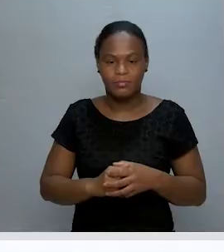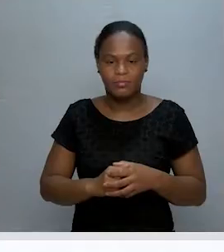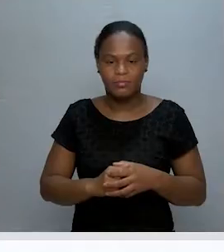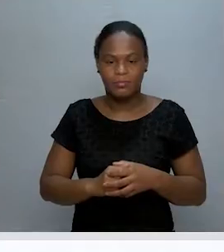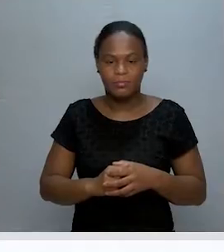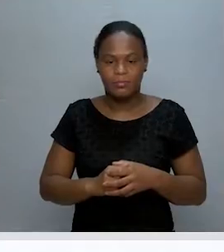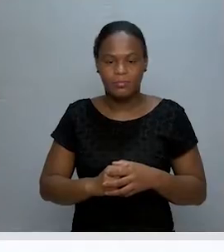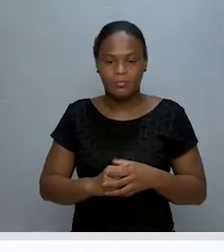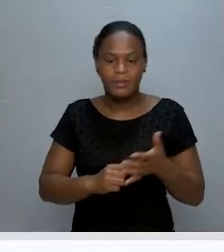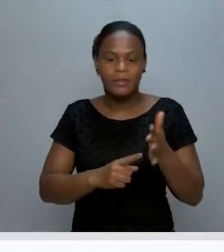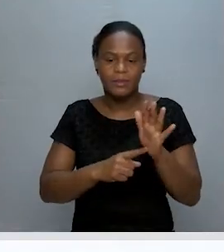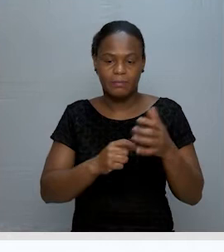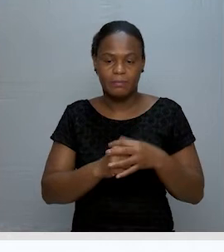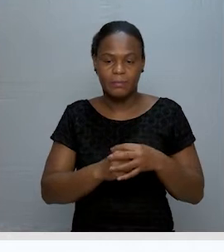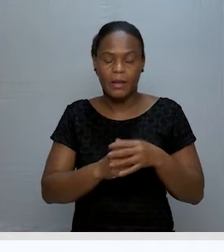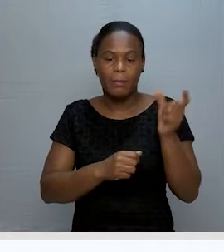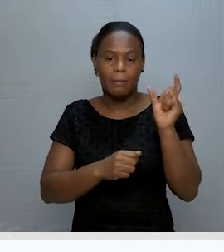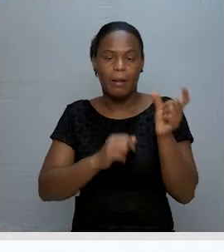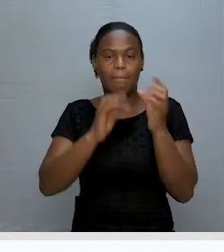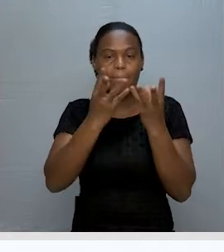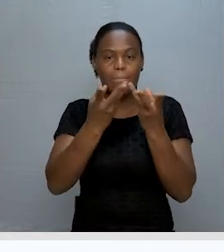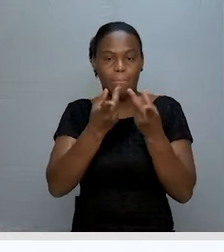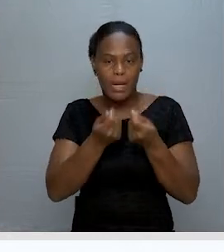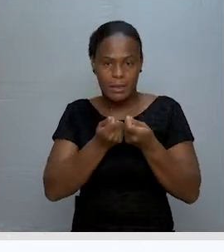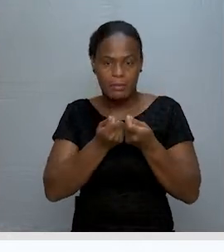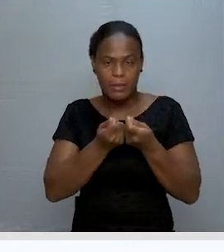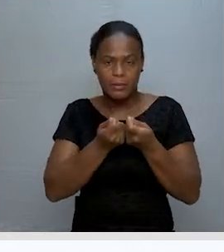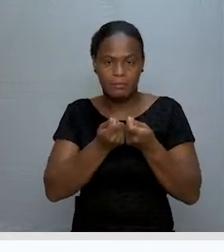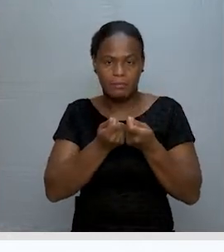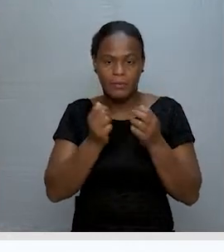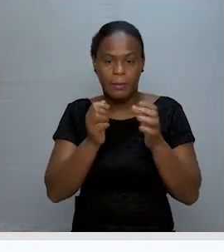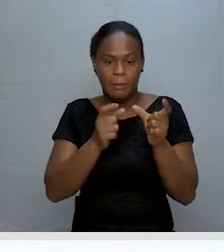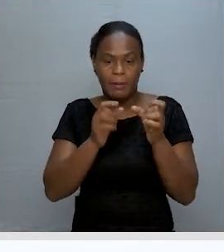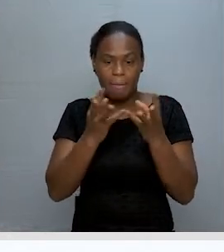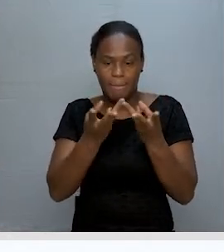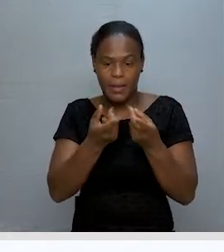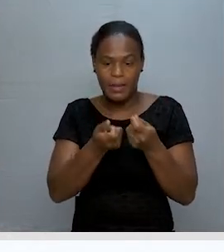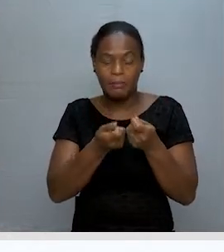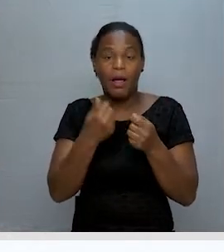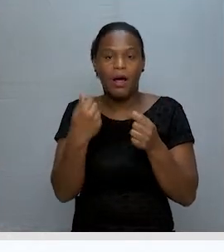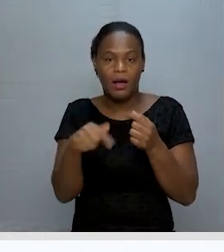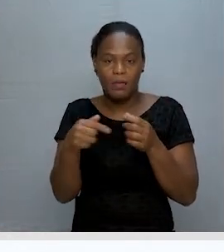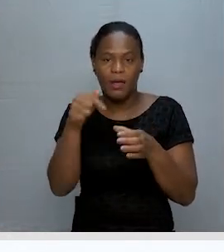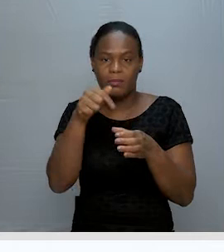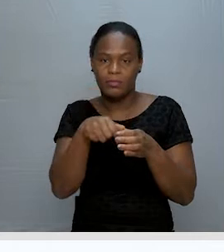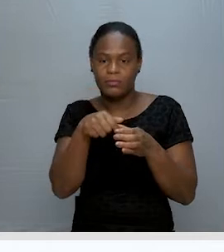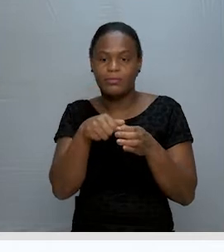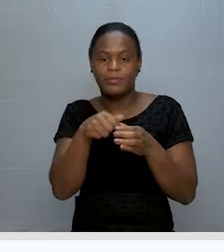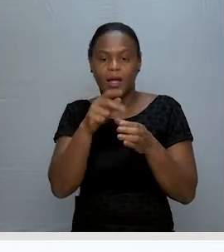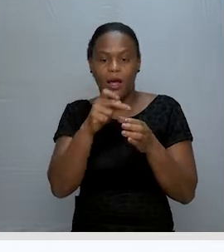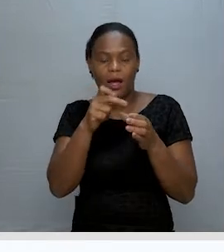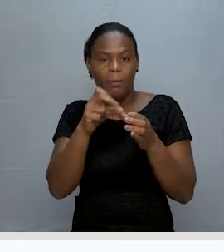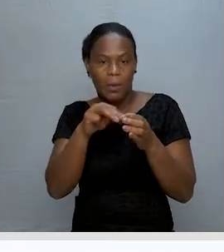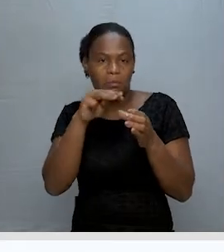Por exemplo, conjunto das letras da palavra matemática. A palavra matemática é composta por essas